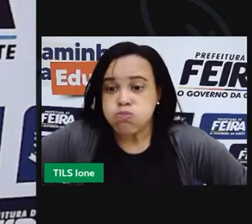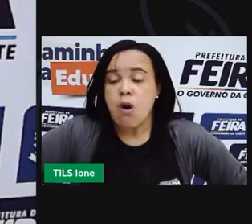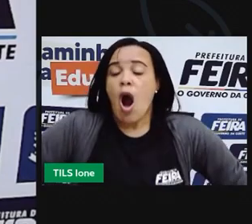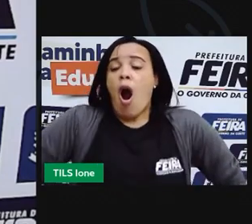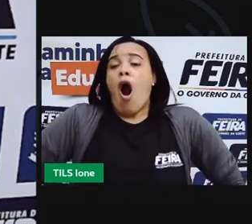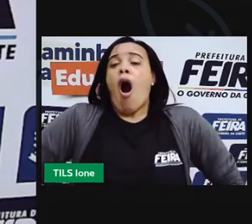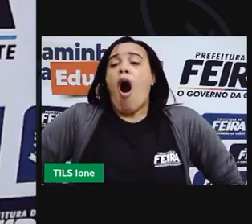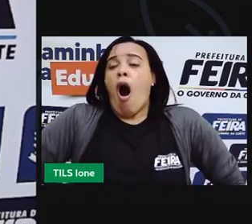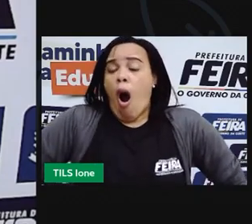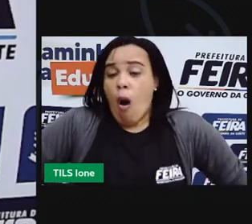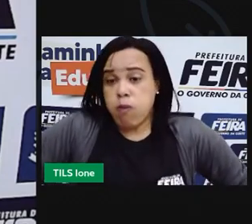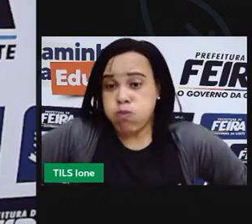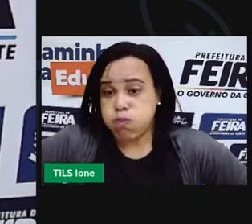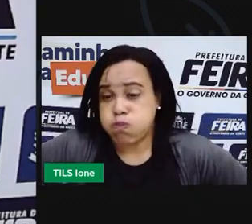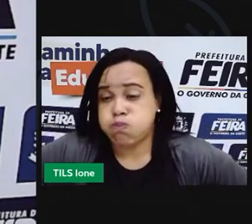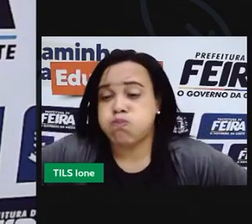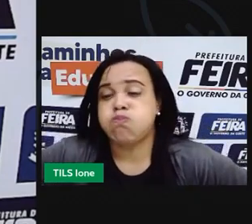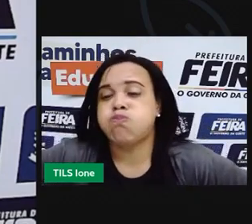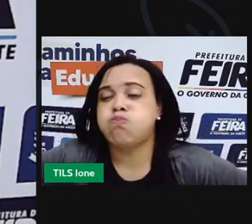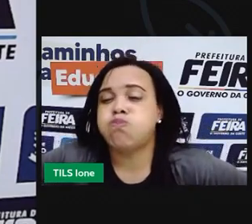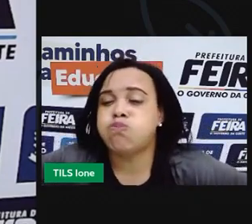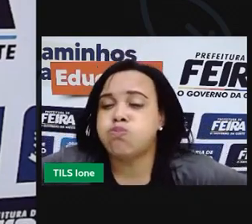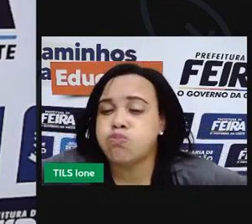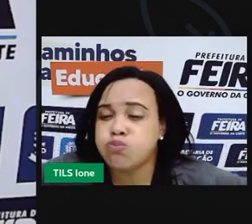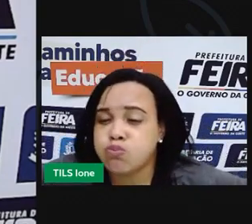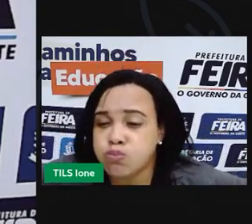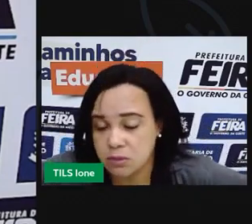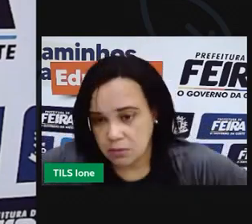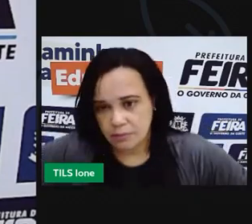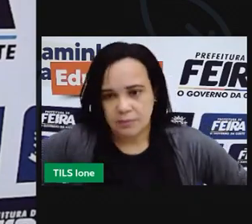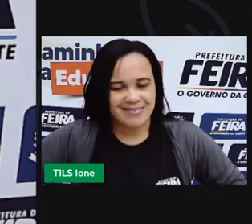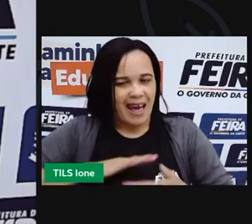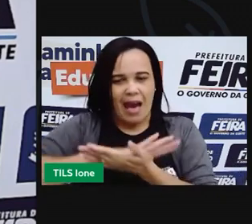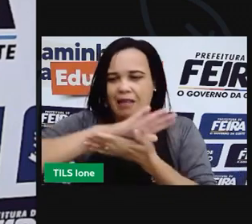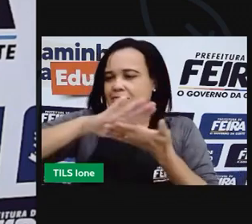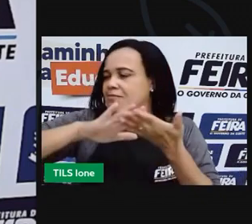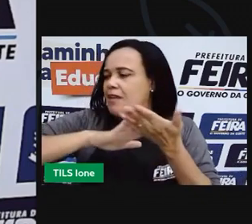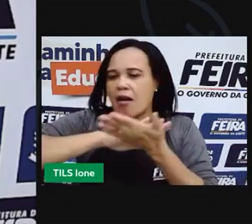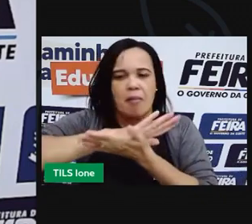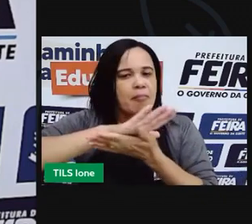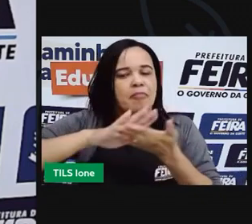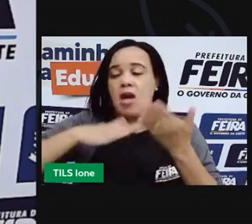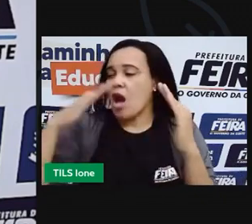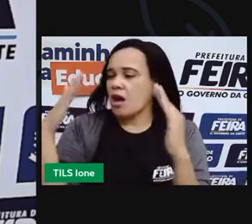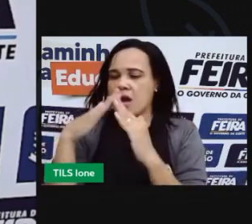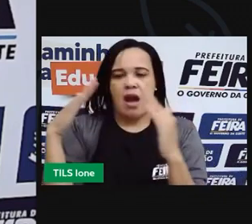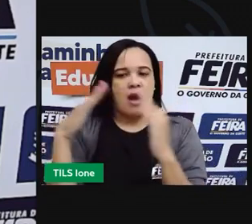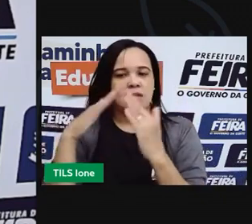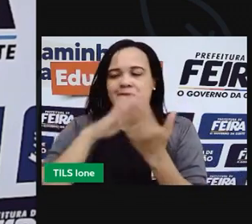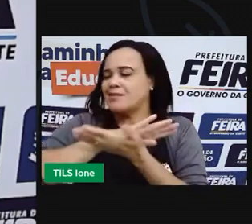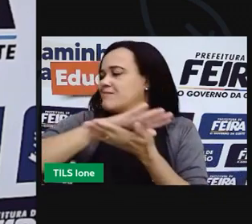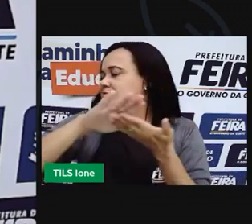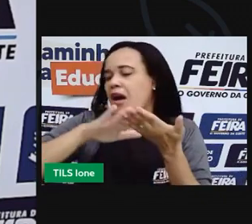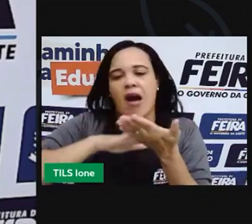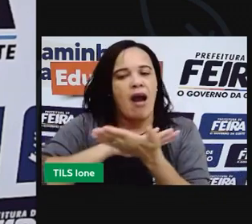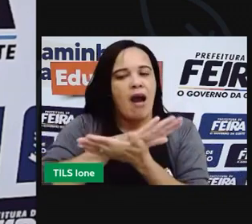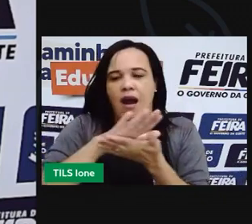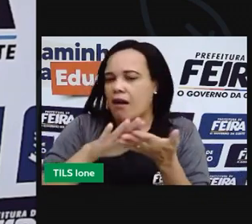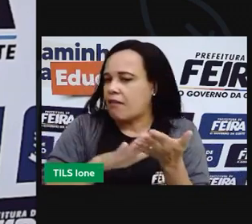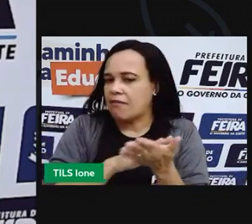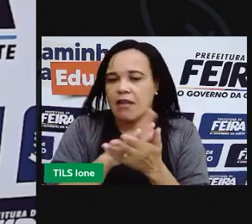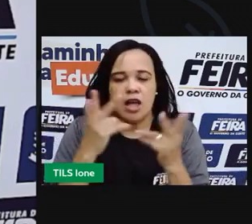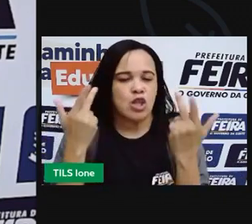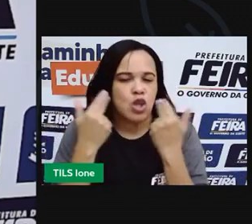Soprou, soprou. E nada. Não aconteceu nada com a casa. Ela